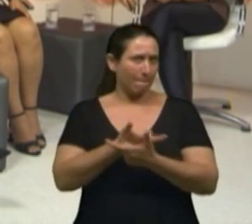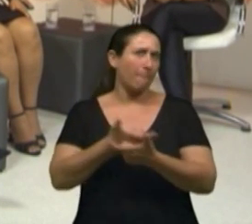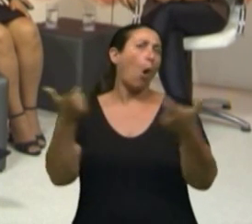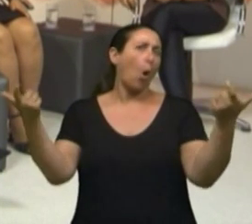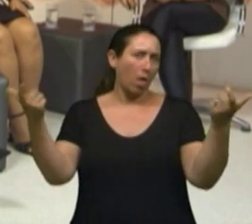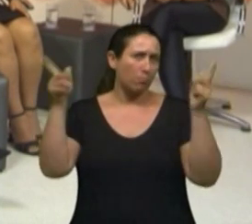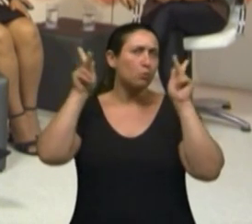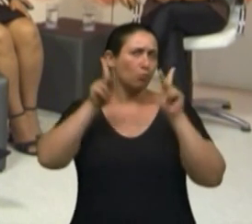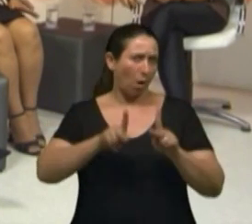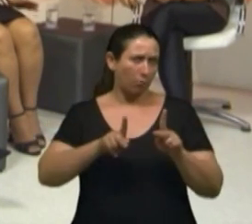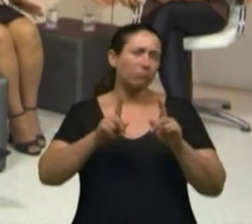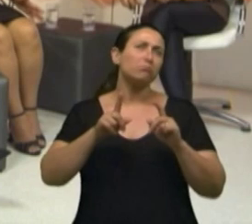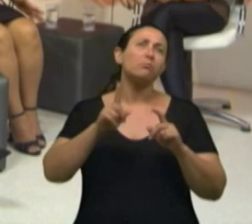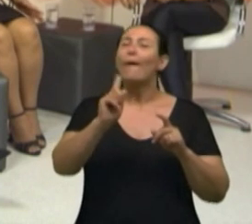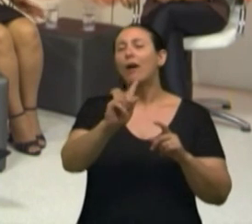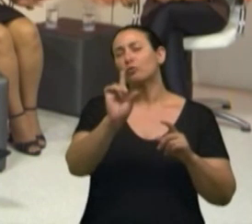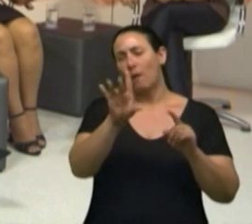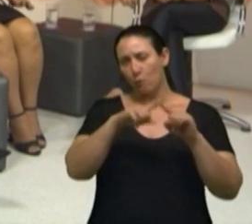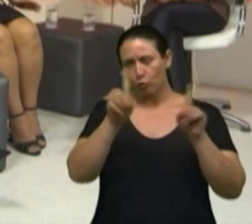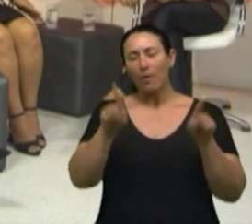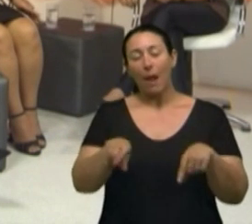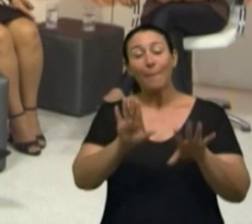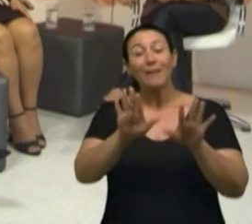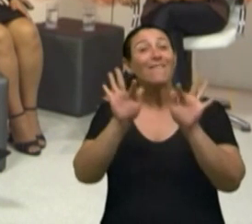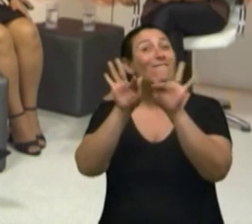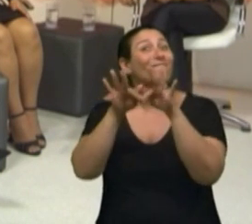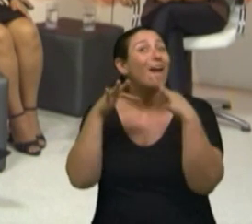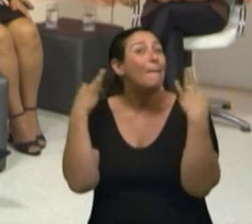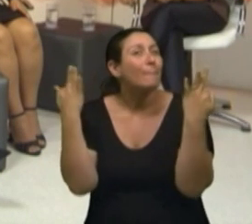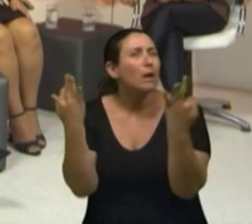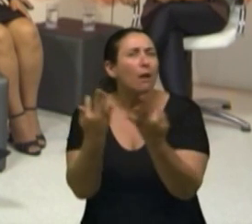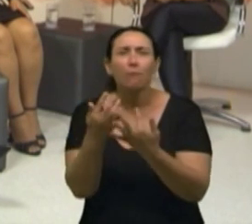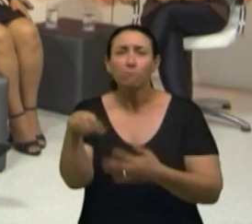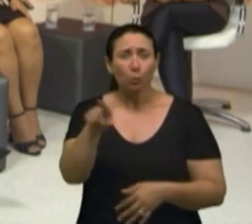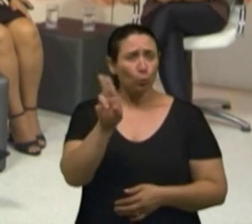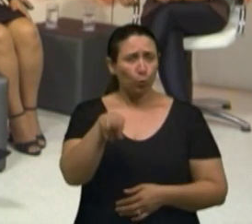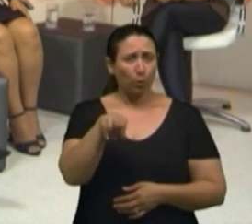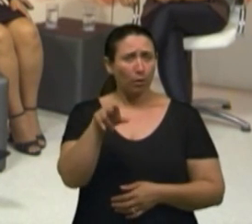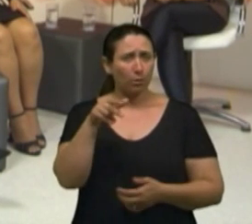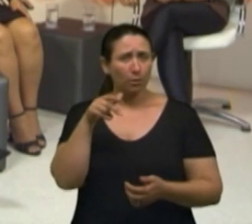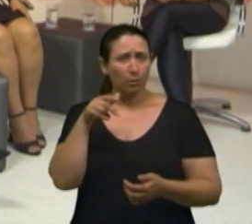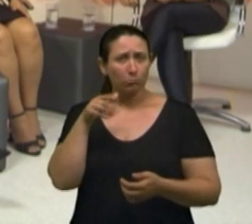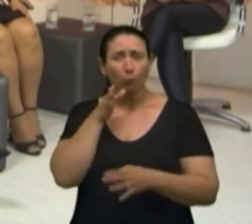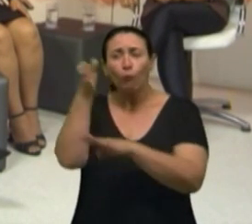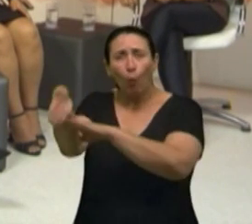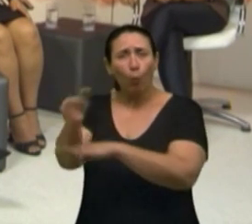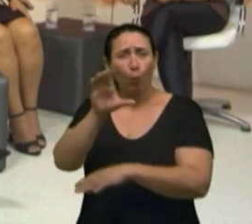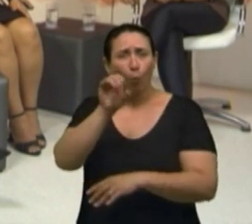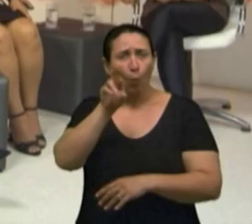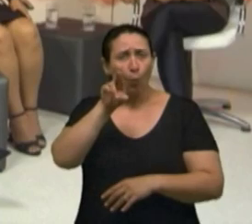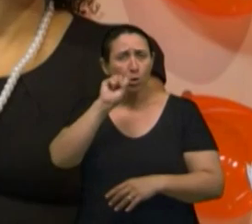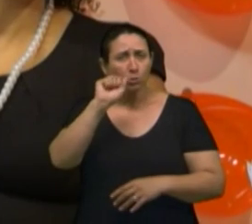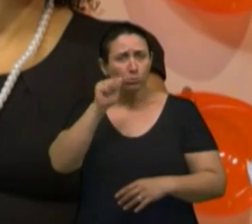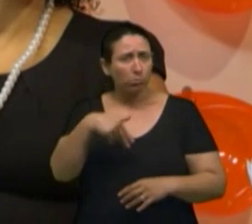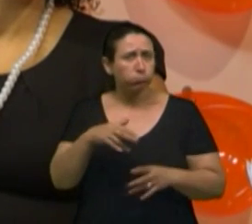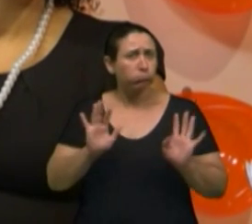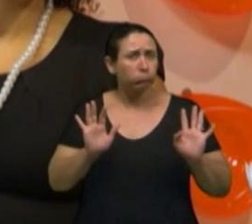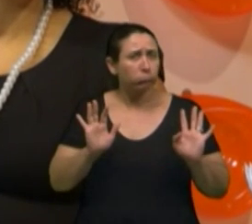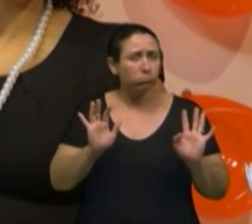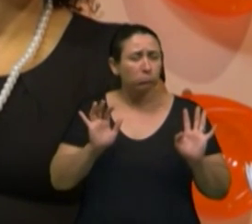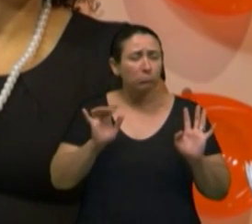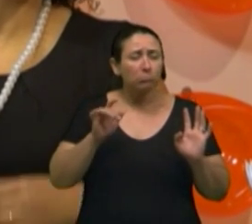dos funcionários, não dos funcionários, mas os familiares, eles nunca se aproximaram da Corsã, né, Rosana? Eles